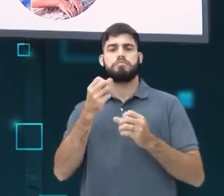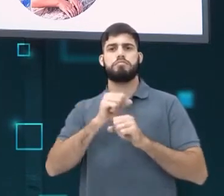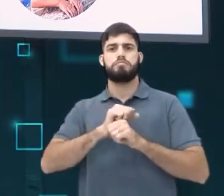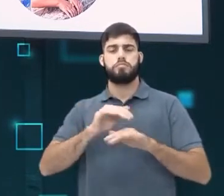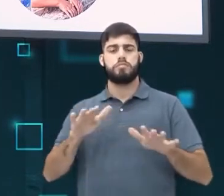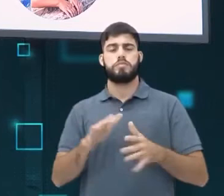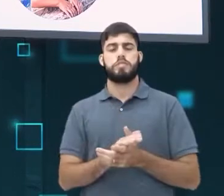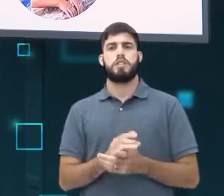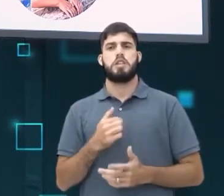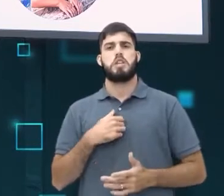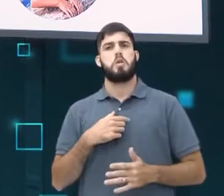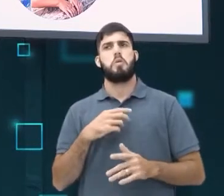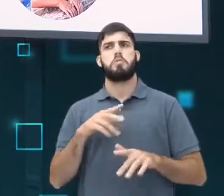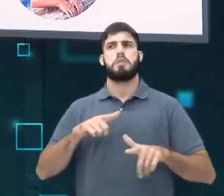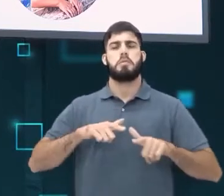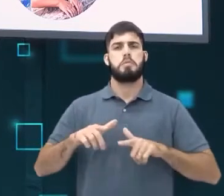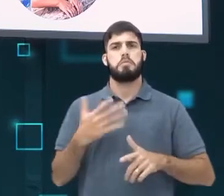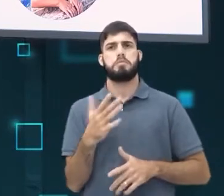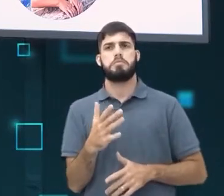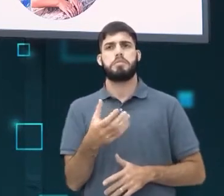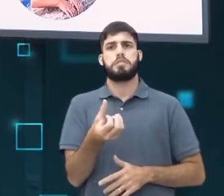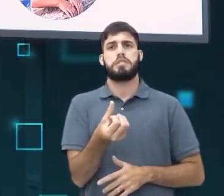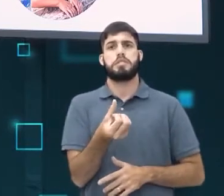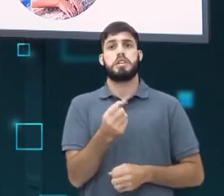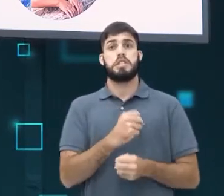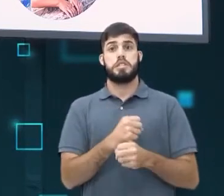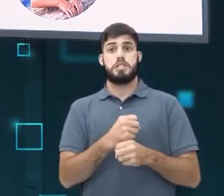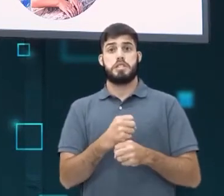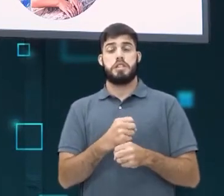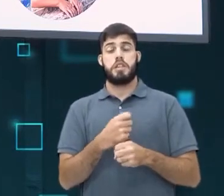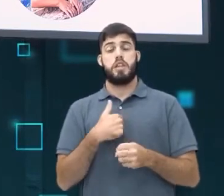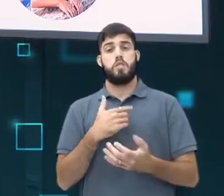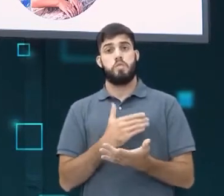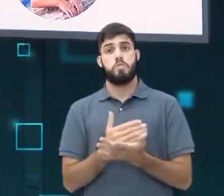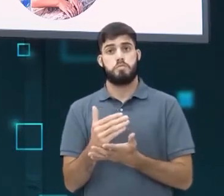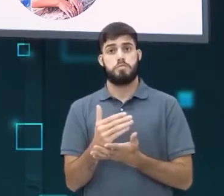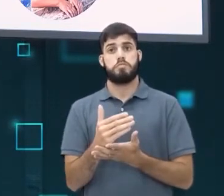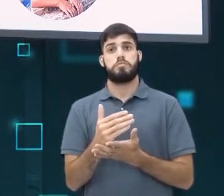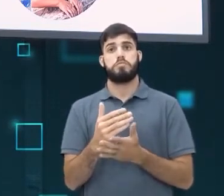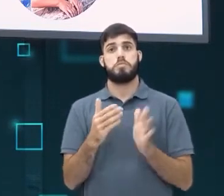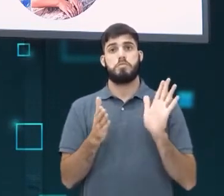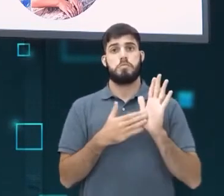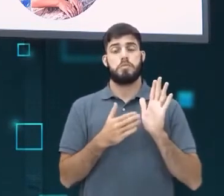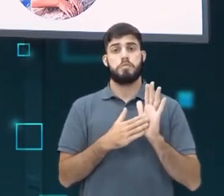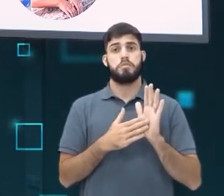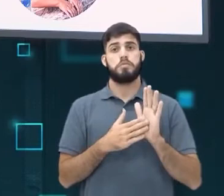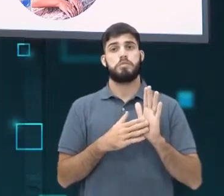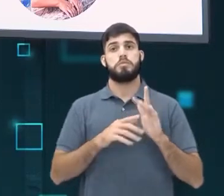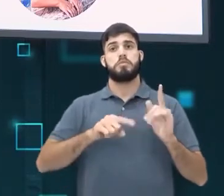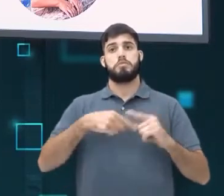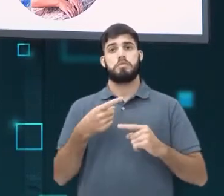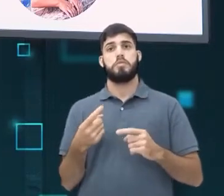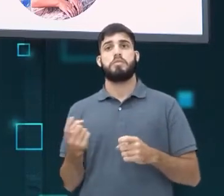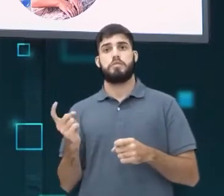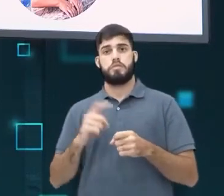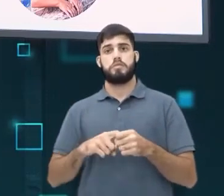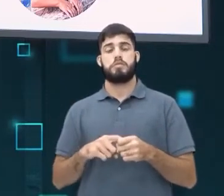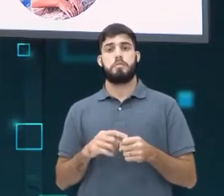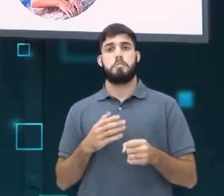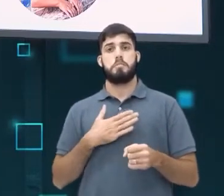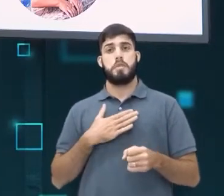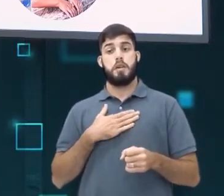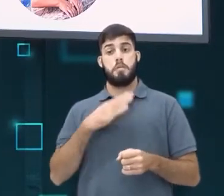menos 6 anos com a internet, comecei com um projeto de blogueira, parei e retomei e agora minha rede